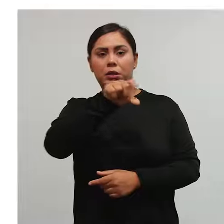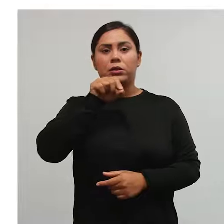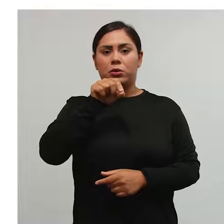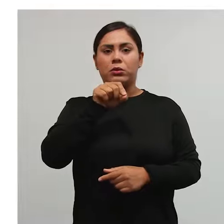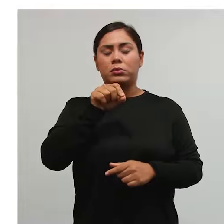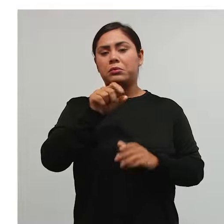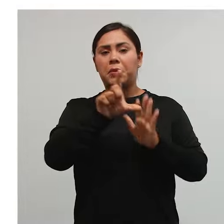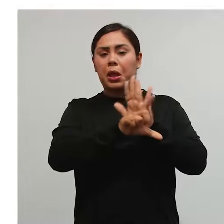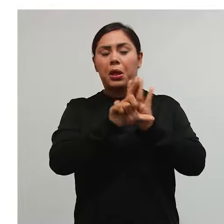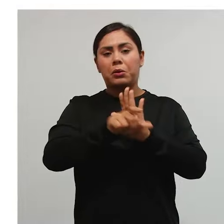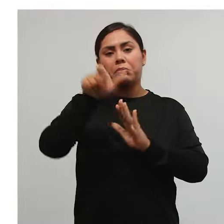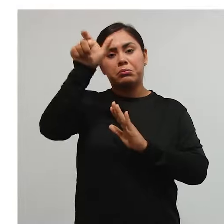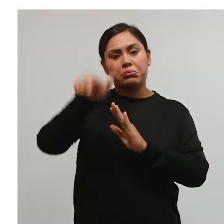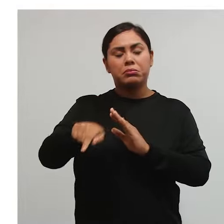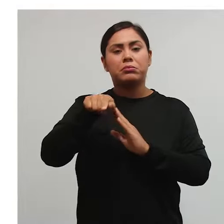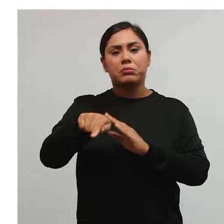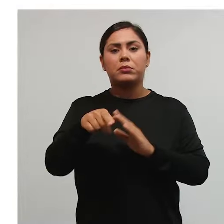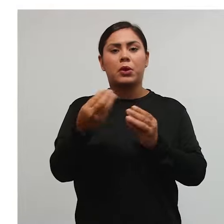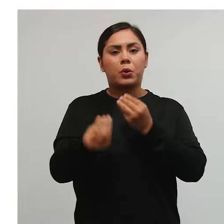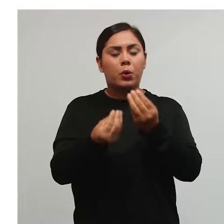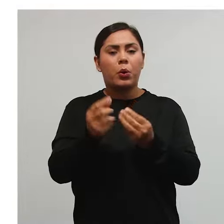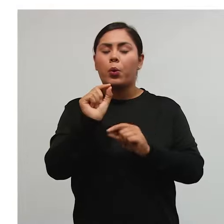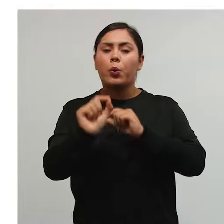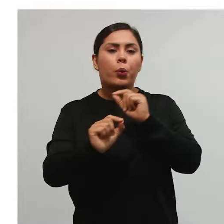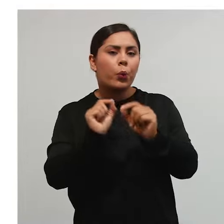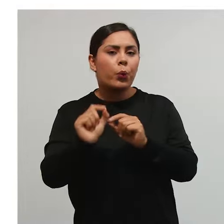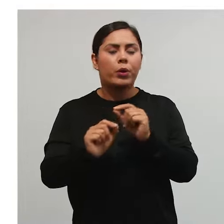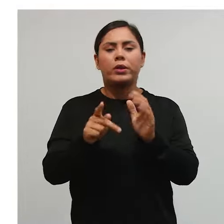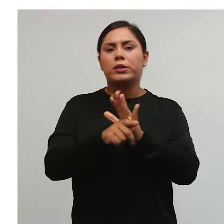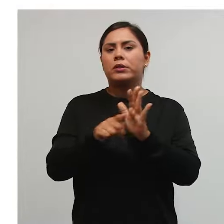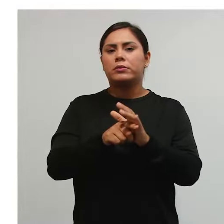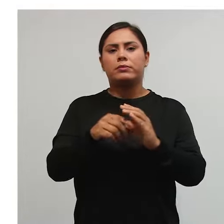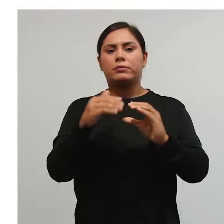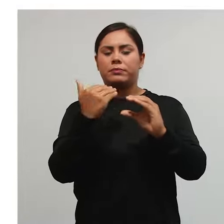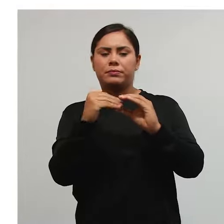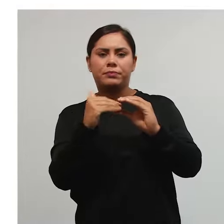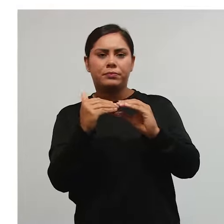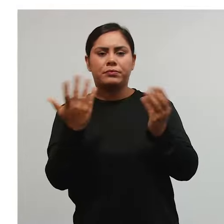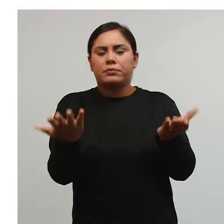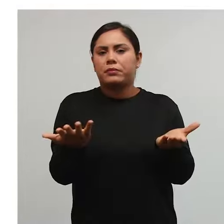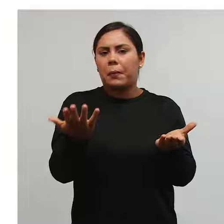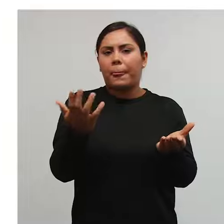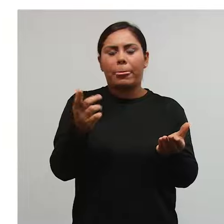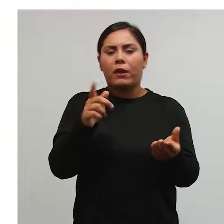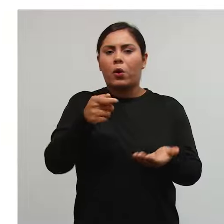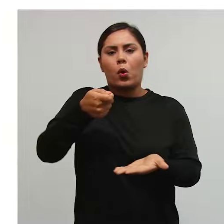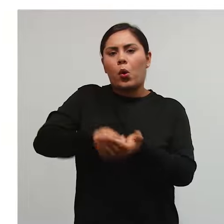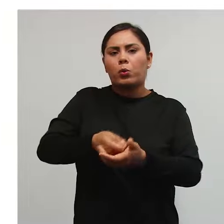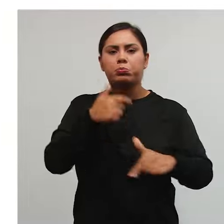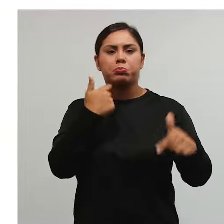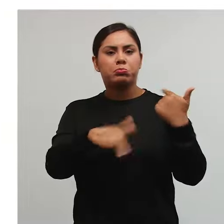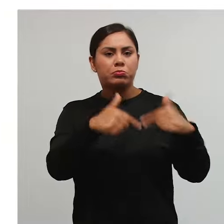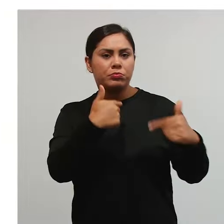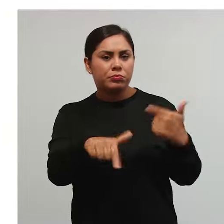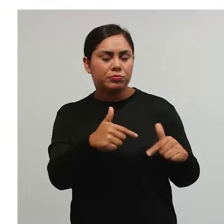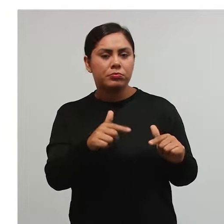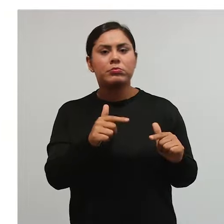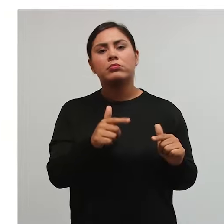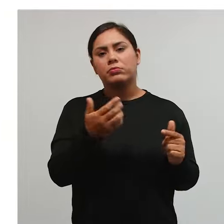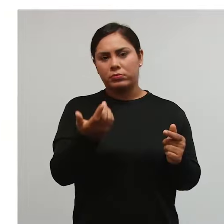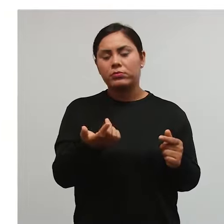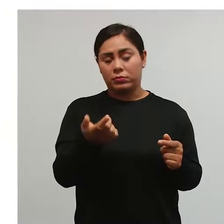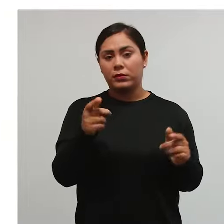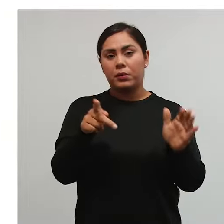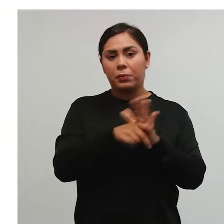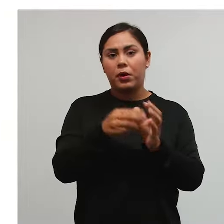legislador, que vai dar em seja ali ao quê? Ao ICMS, por exemplo. Né, uma prestação de serviços geralmente vai